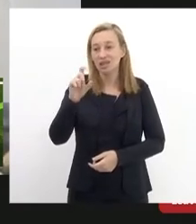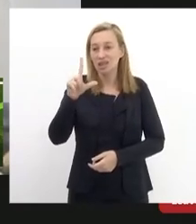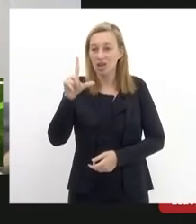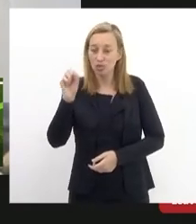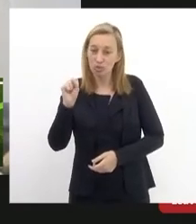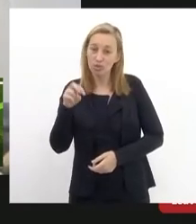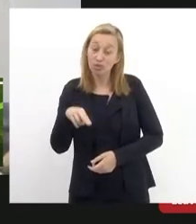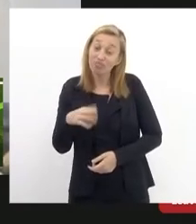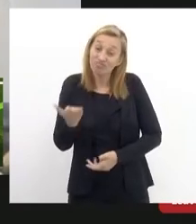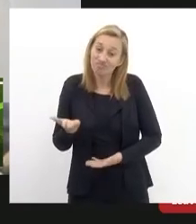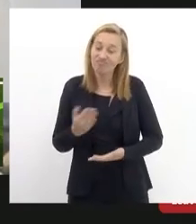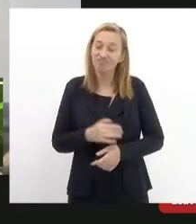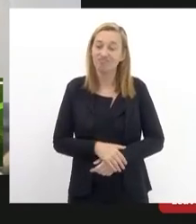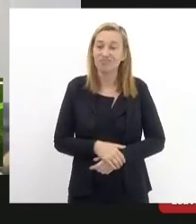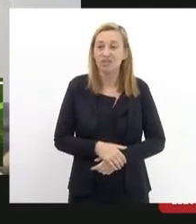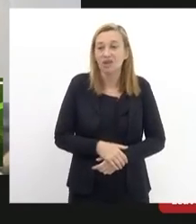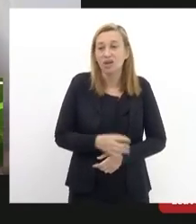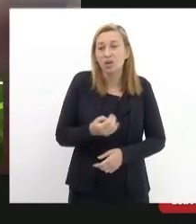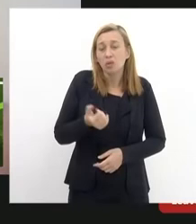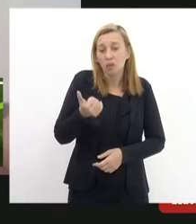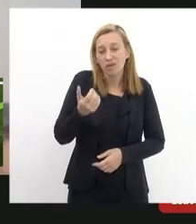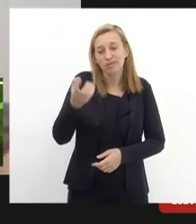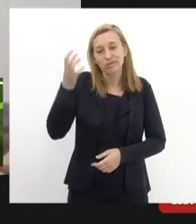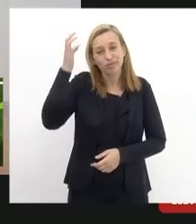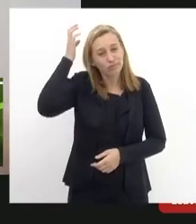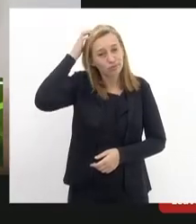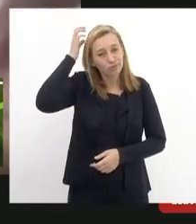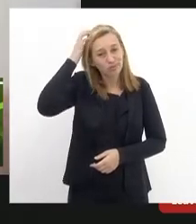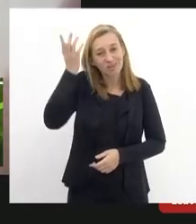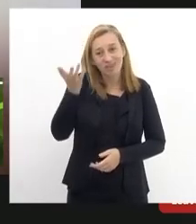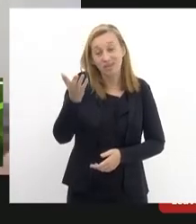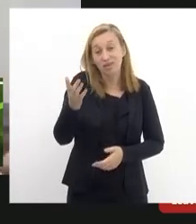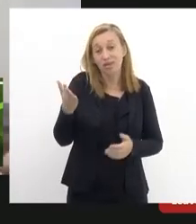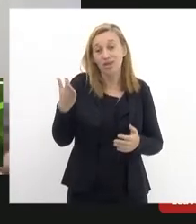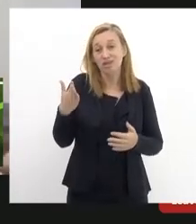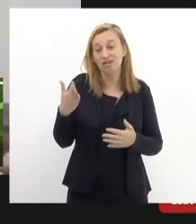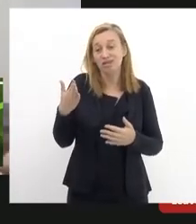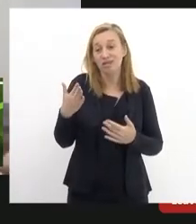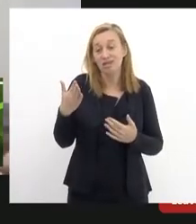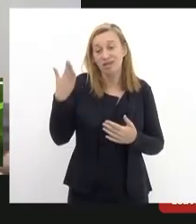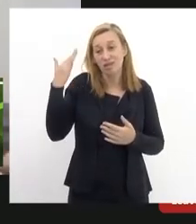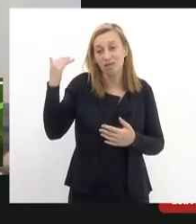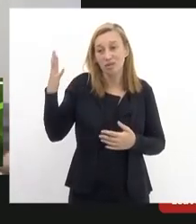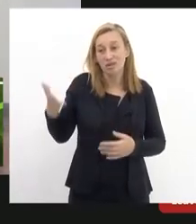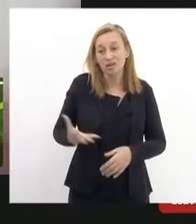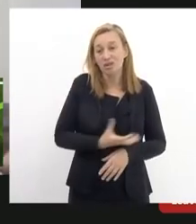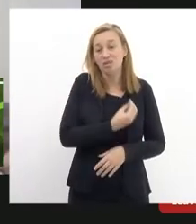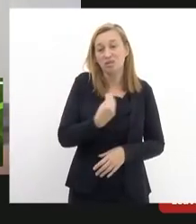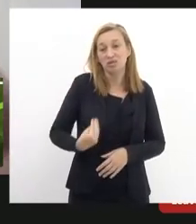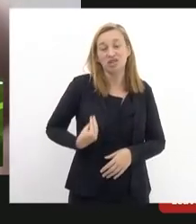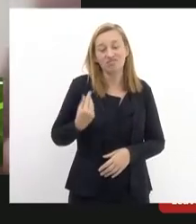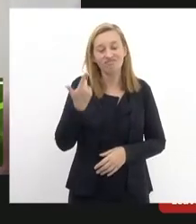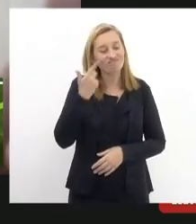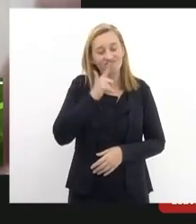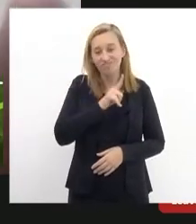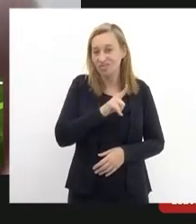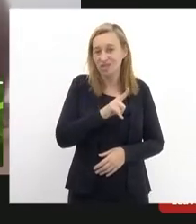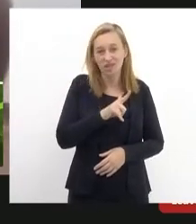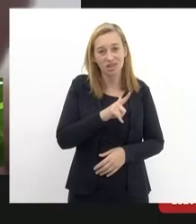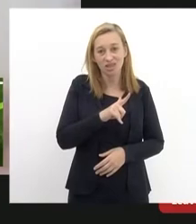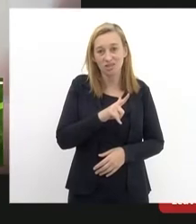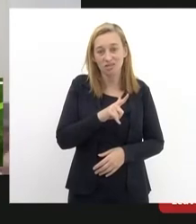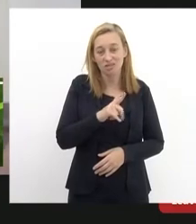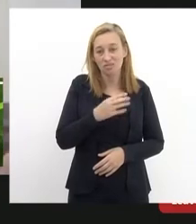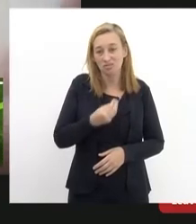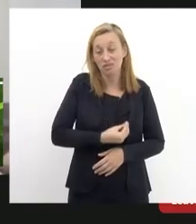ainda quase que levando a culpa ele que foi um herói que salvou tantas vidas não conseguindo salvar a sua própria